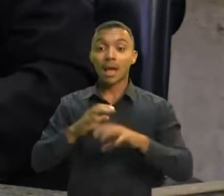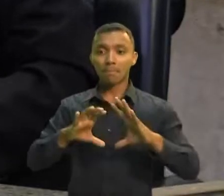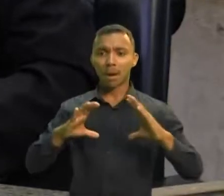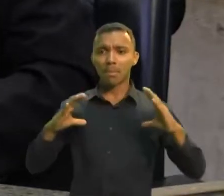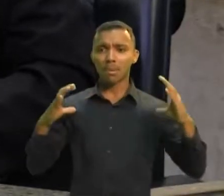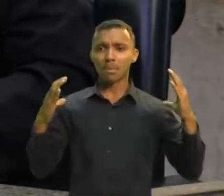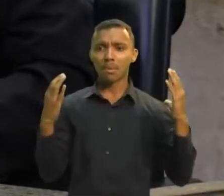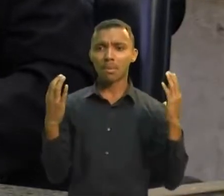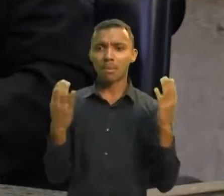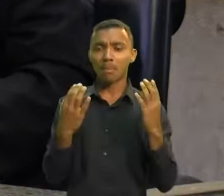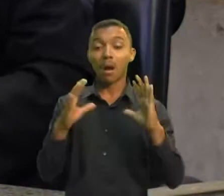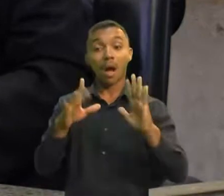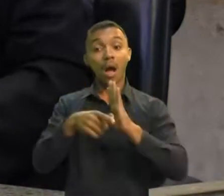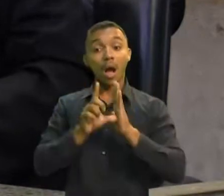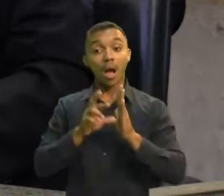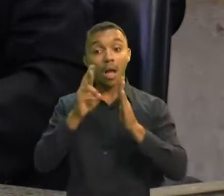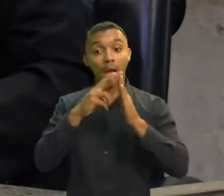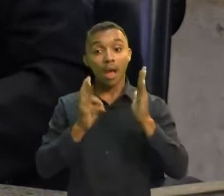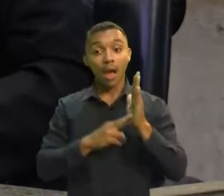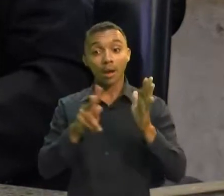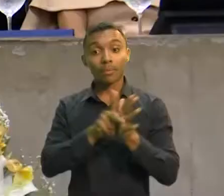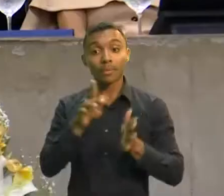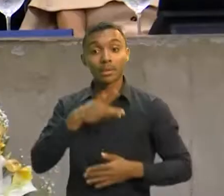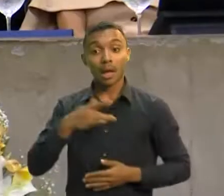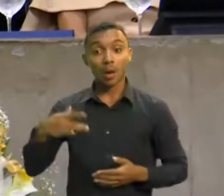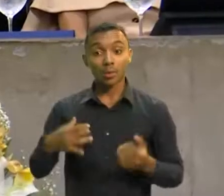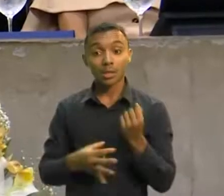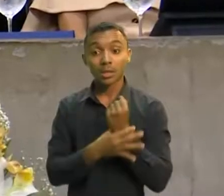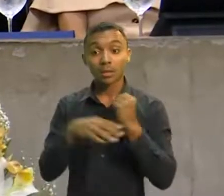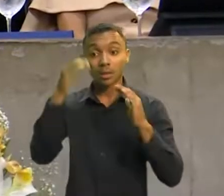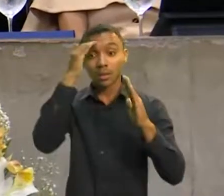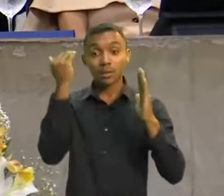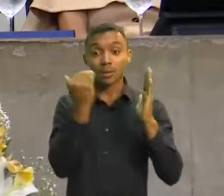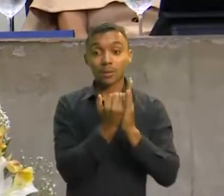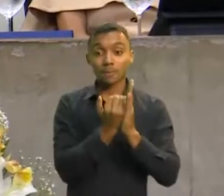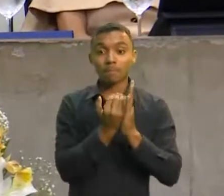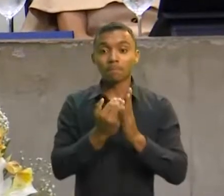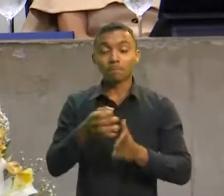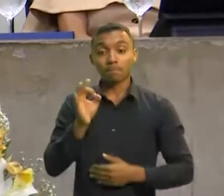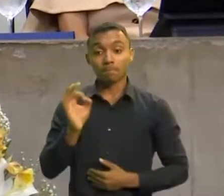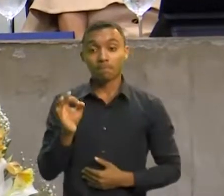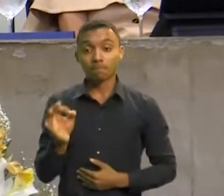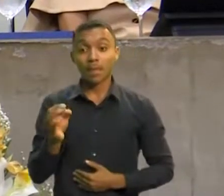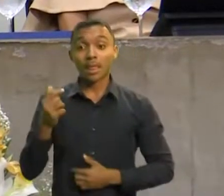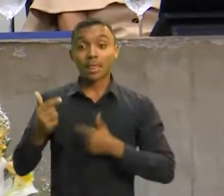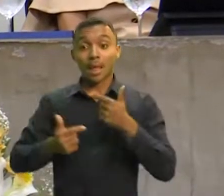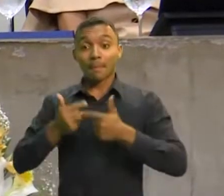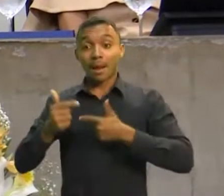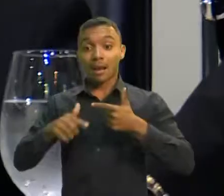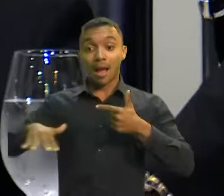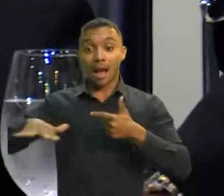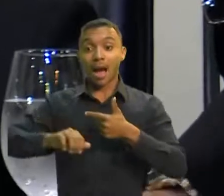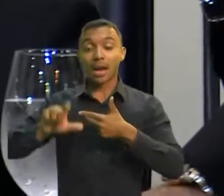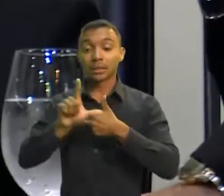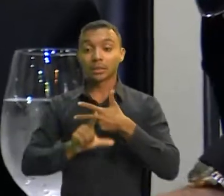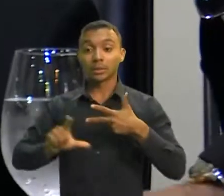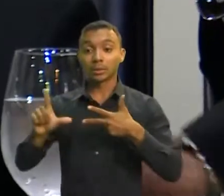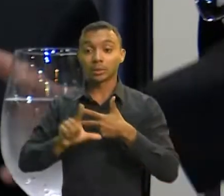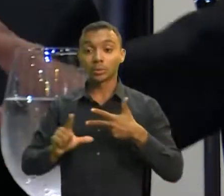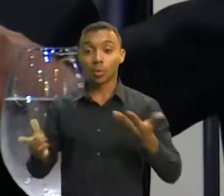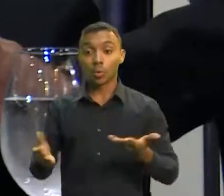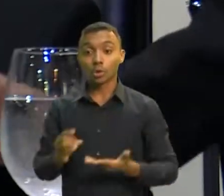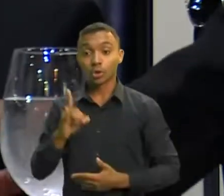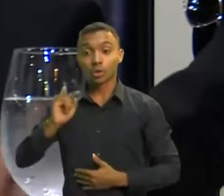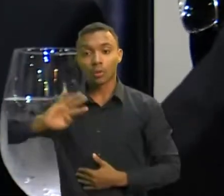respeitando os protocolos de segurança sanitária. Na abertura dos trabalhos legislativos nesta quarta, o presidente da